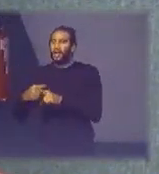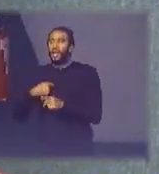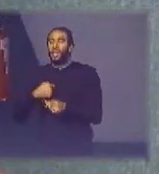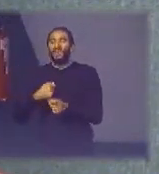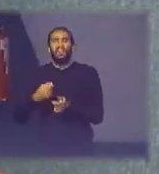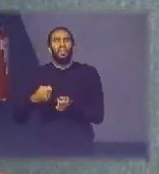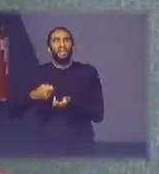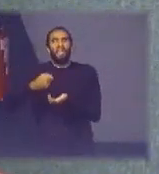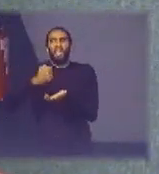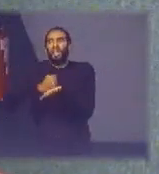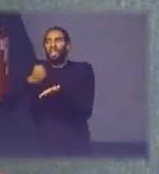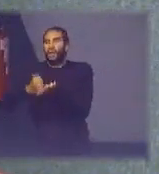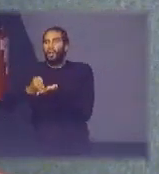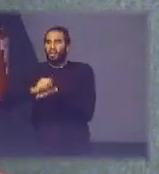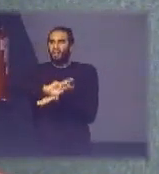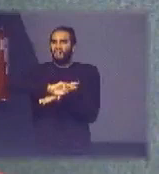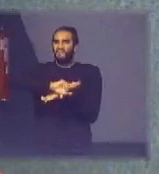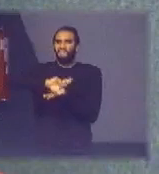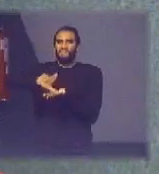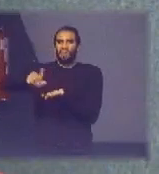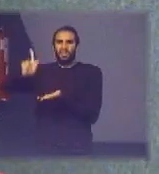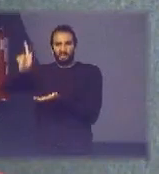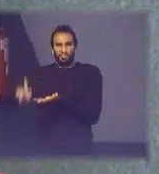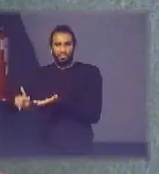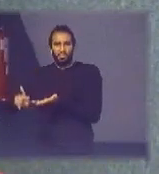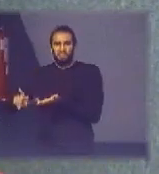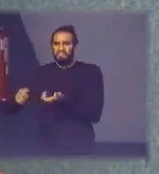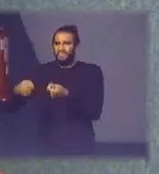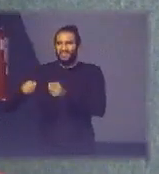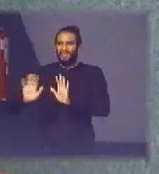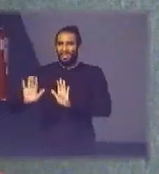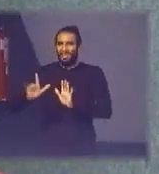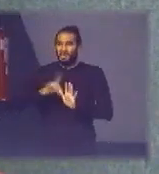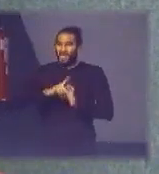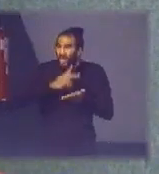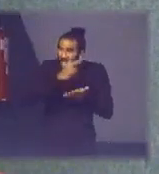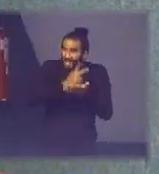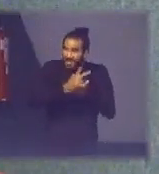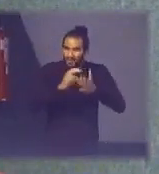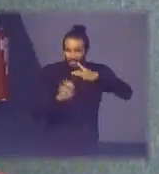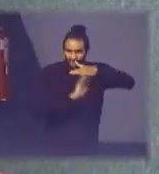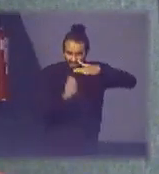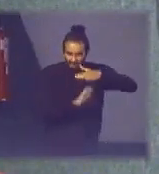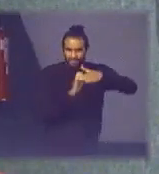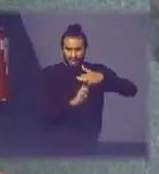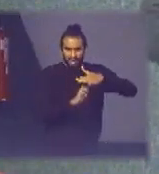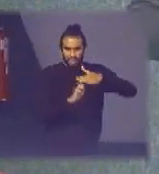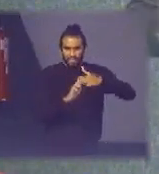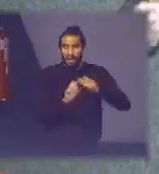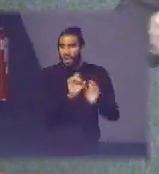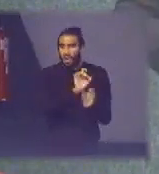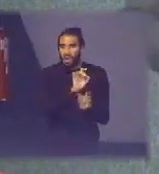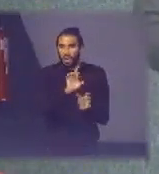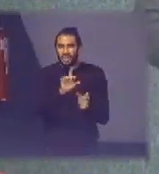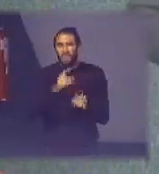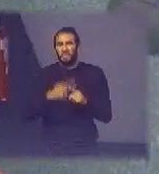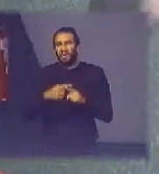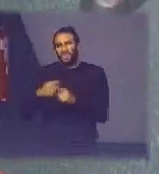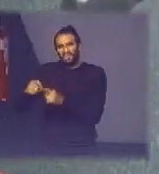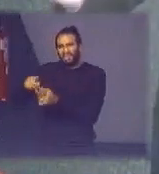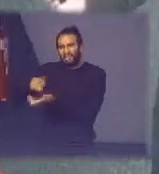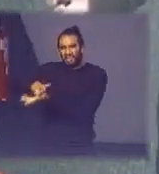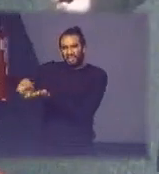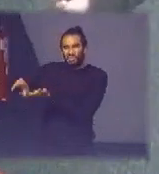várias gestoras cada um com coletor cada um com uma cor de coletor vira aquela bagunça poderia ter uma